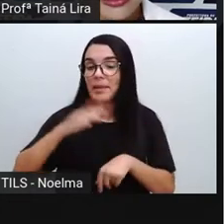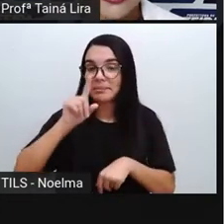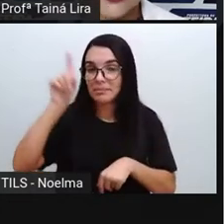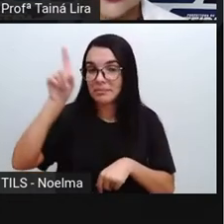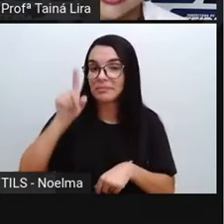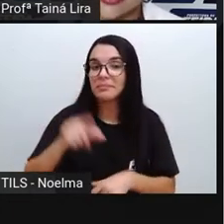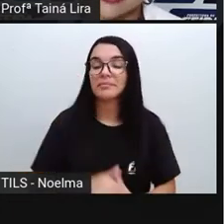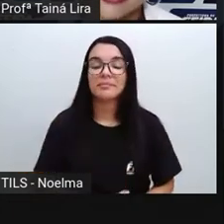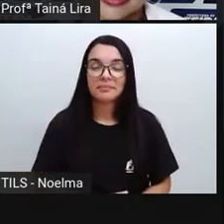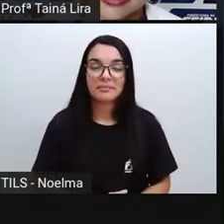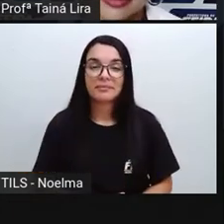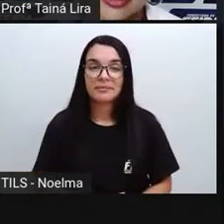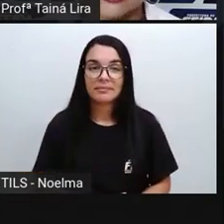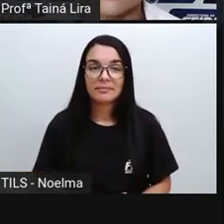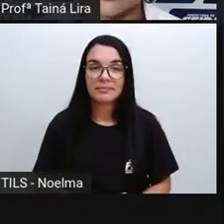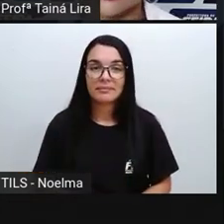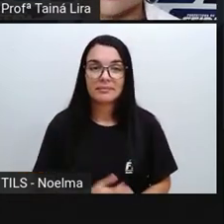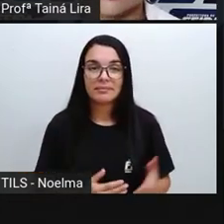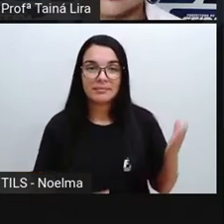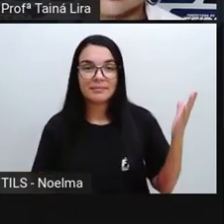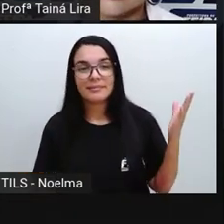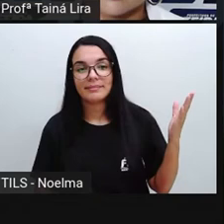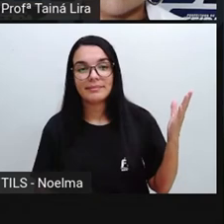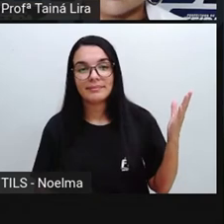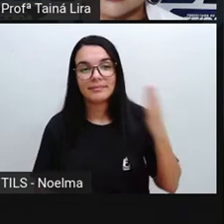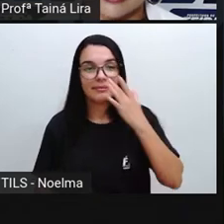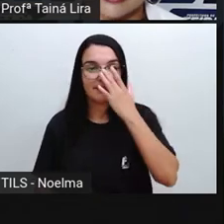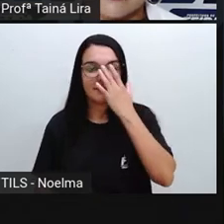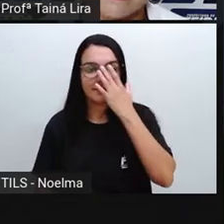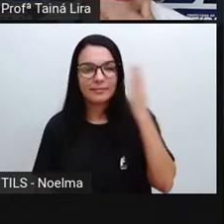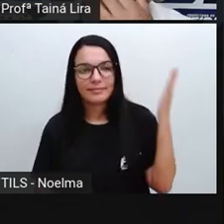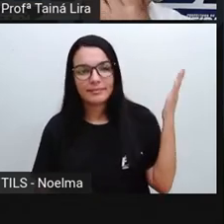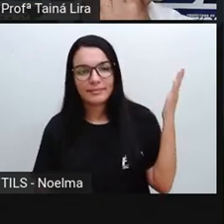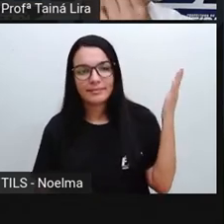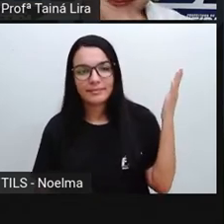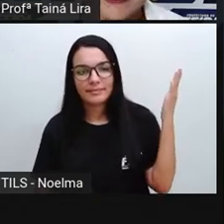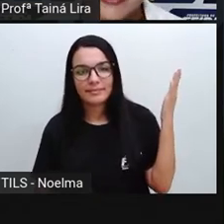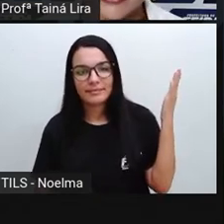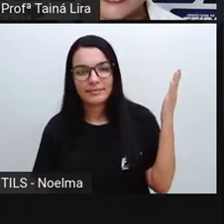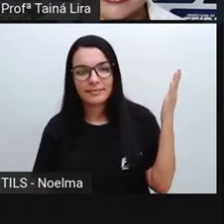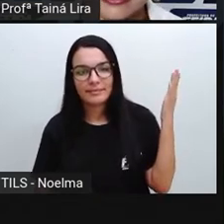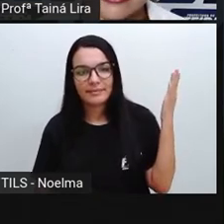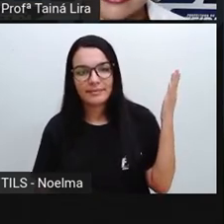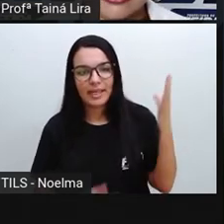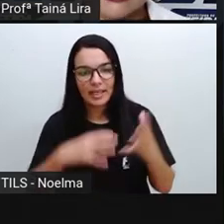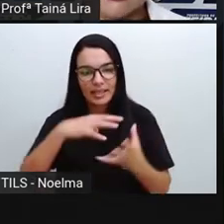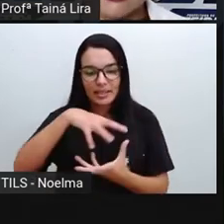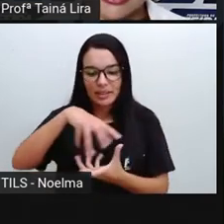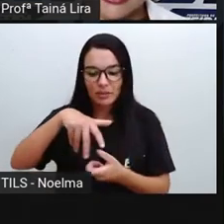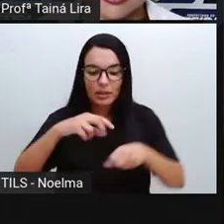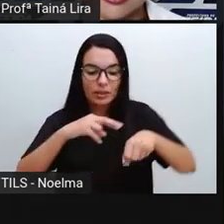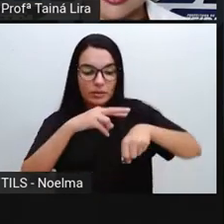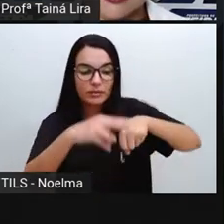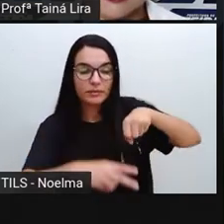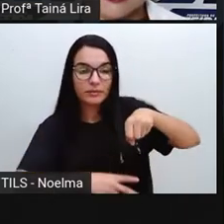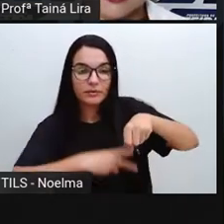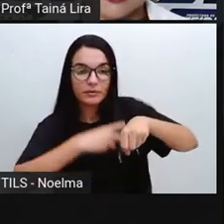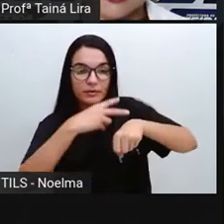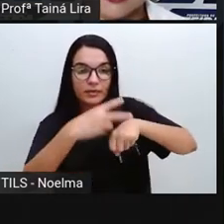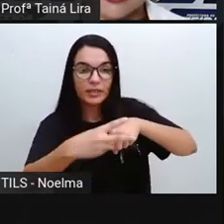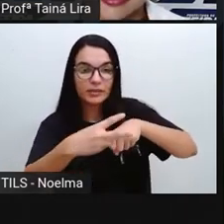tá bom? Que é o planeta que nós vivemos. Então, olha lá o planeta Vênus.